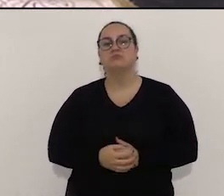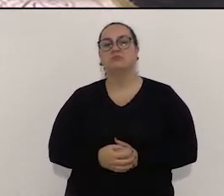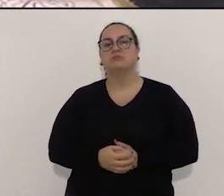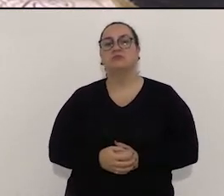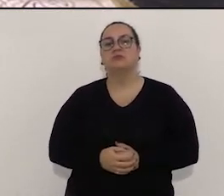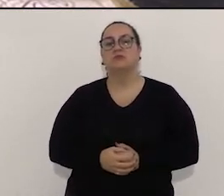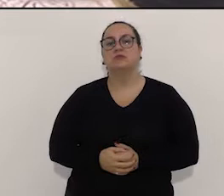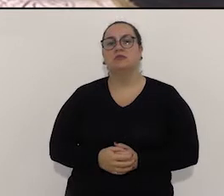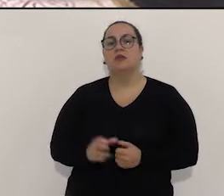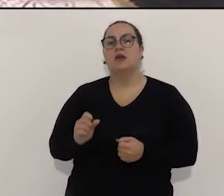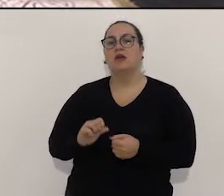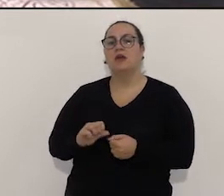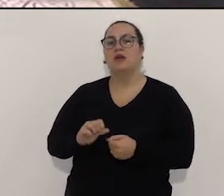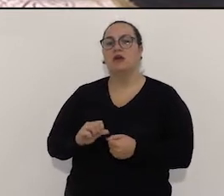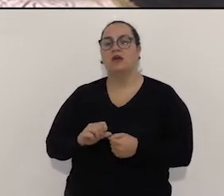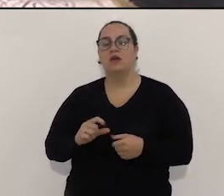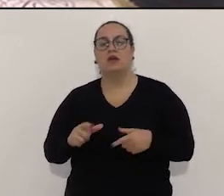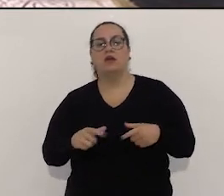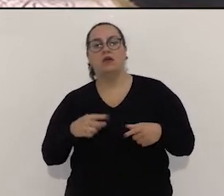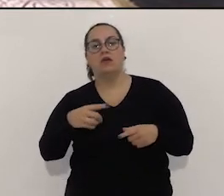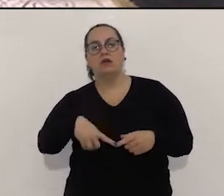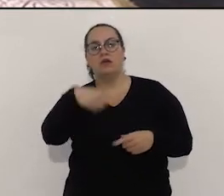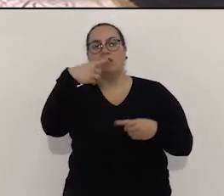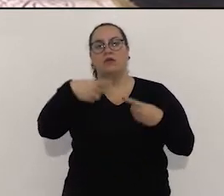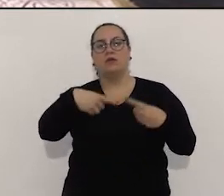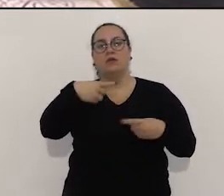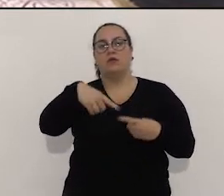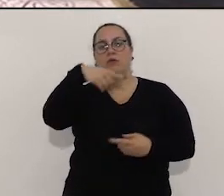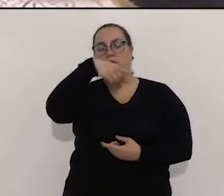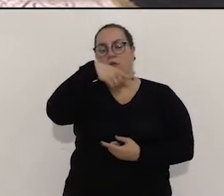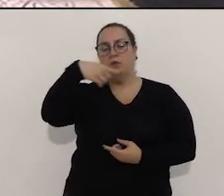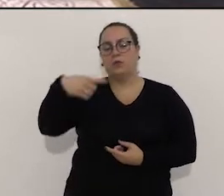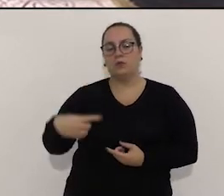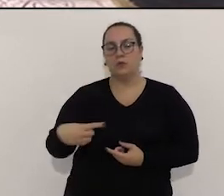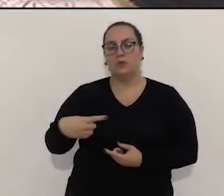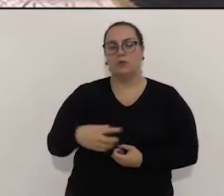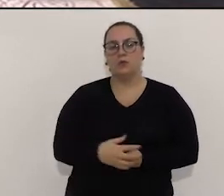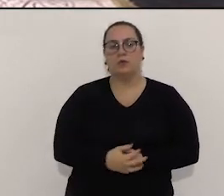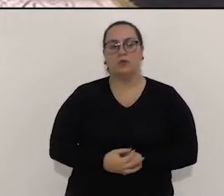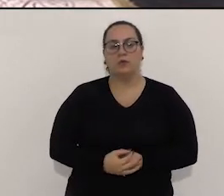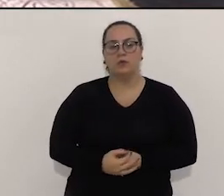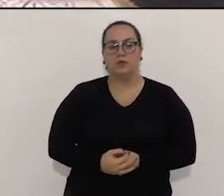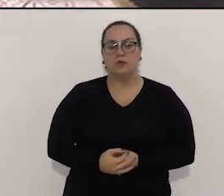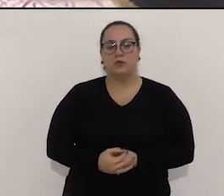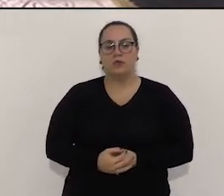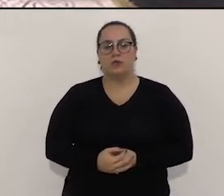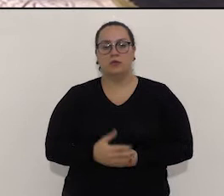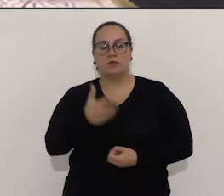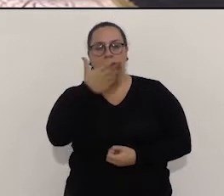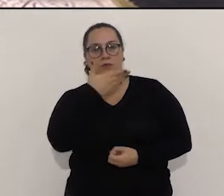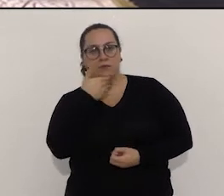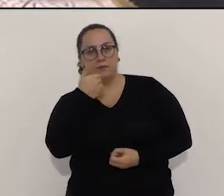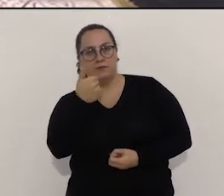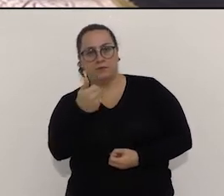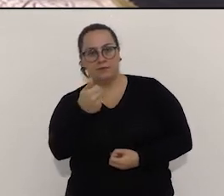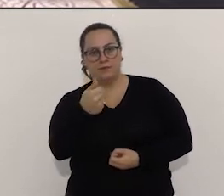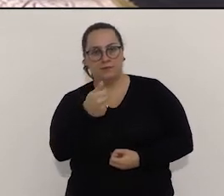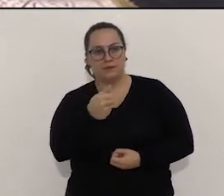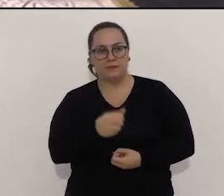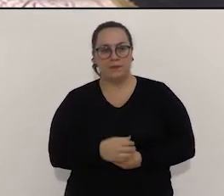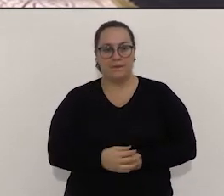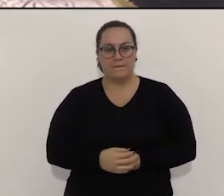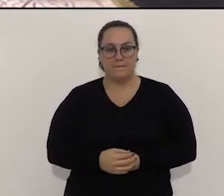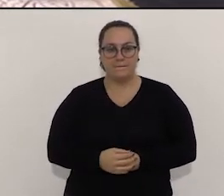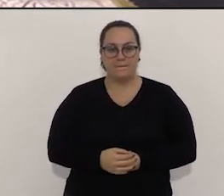para a otimizar recursos e fazer uma gestão mais, que você otimiza recursos e tempo nesse